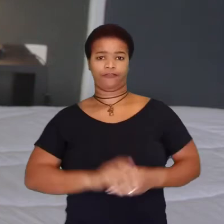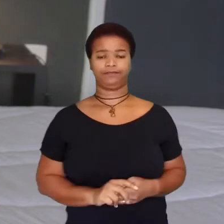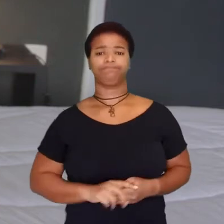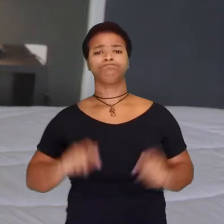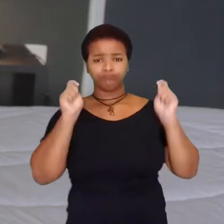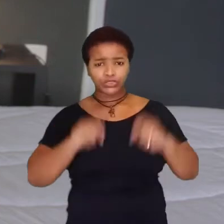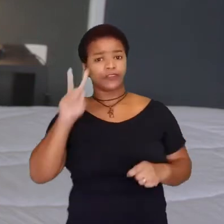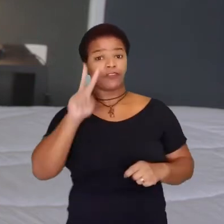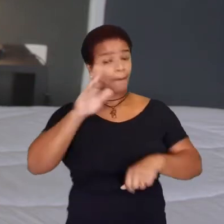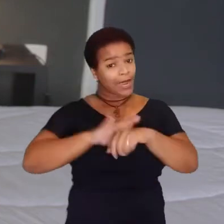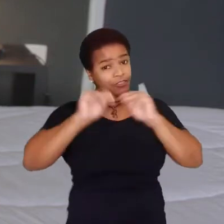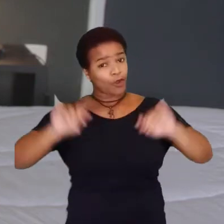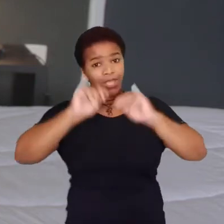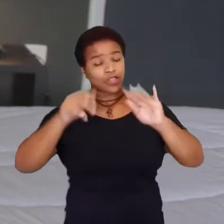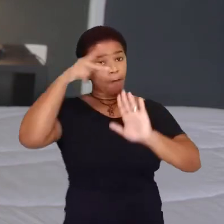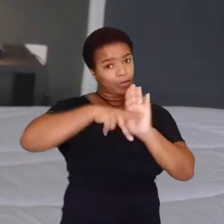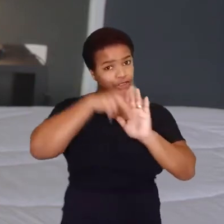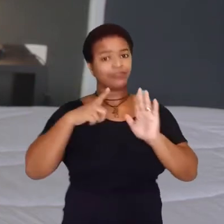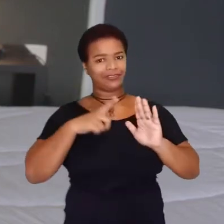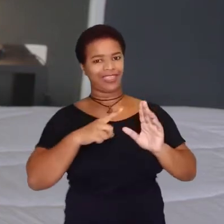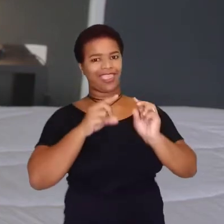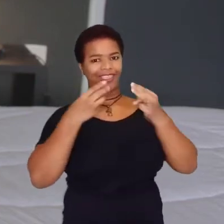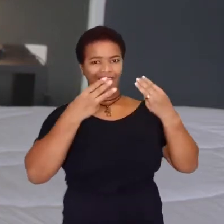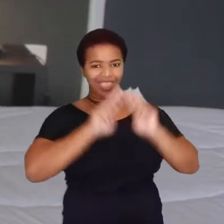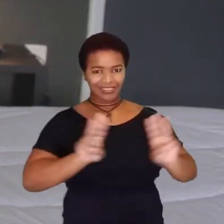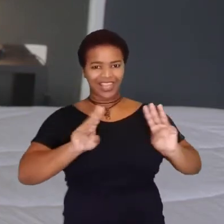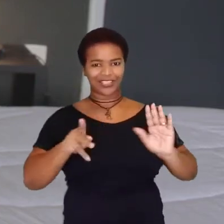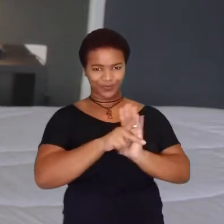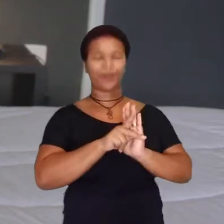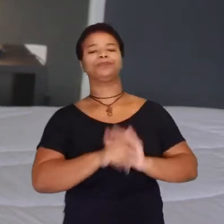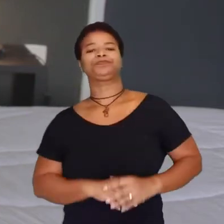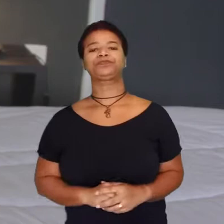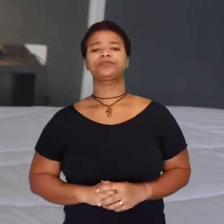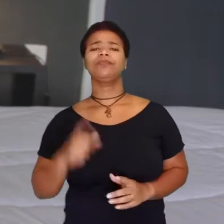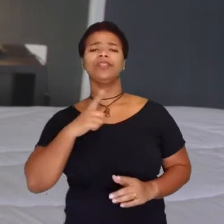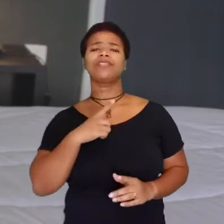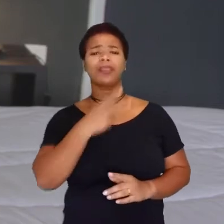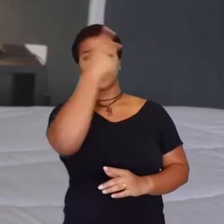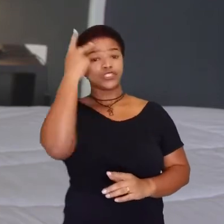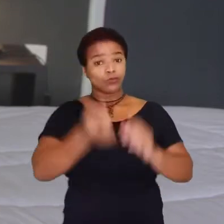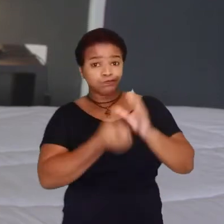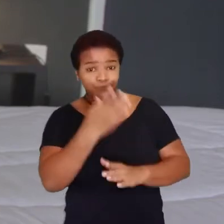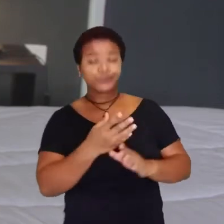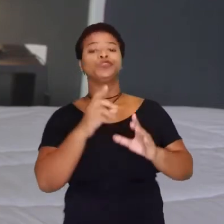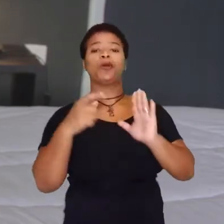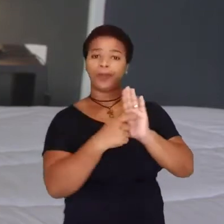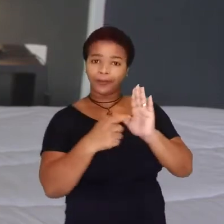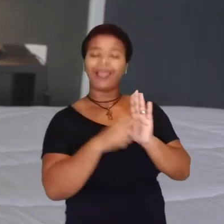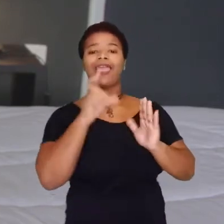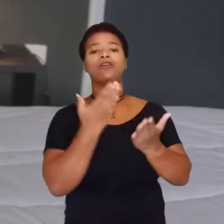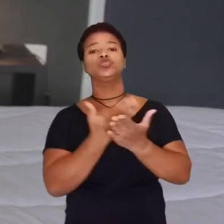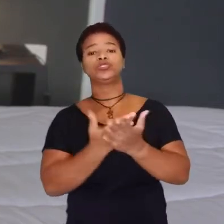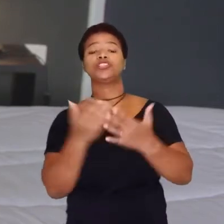pode conferir mais informações sobre os projetos nos endereços que aparecem aqui na tela. Um dos desenvolvedores do Check Learning é o estudante de Medicina,